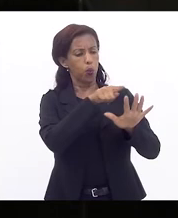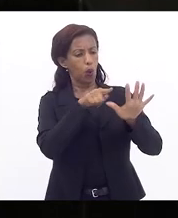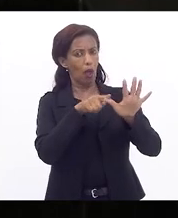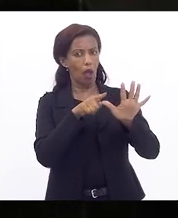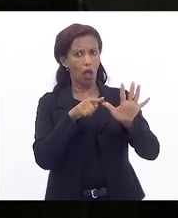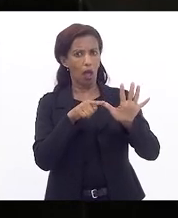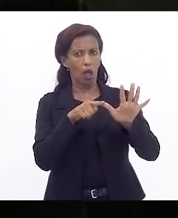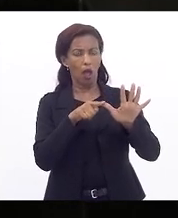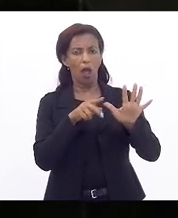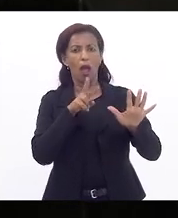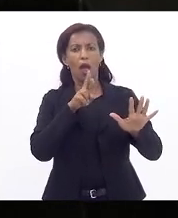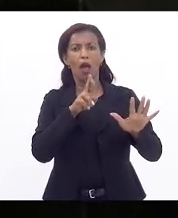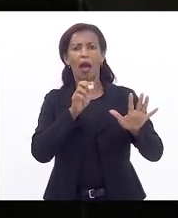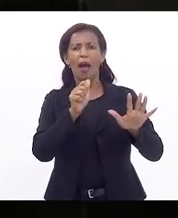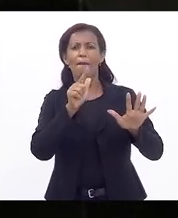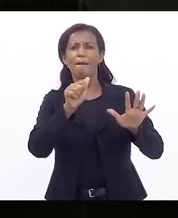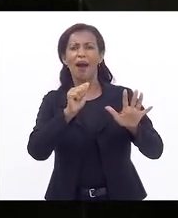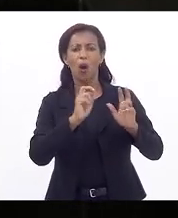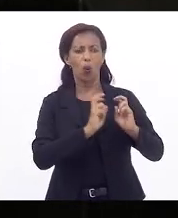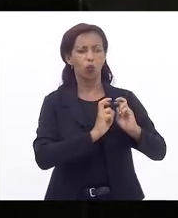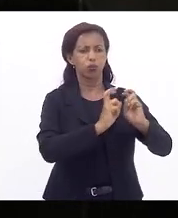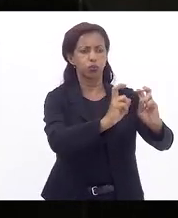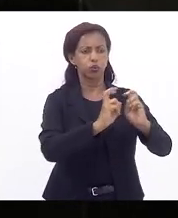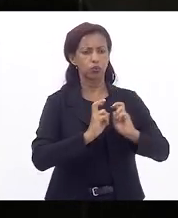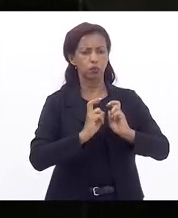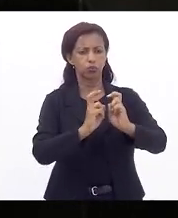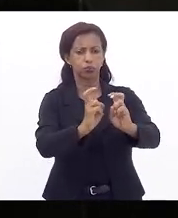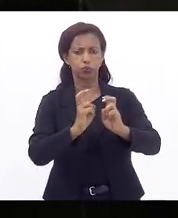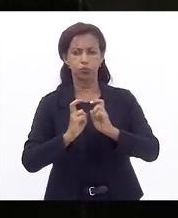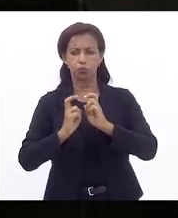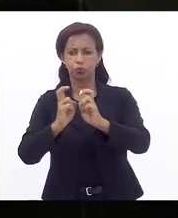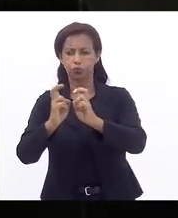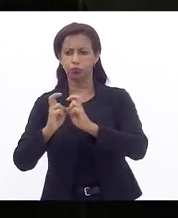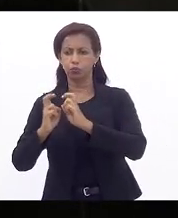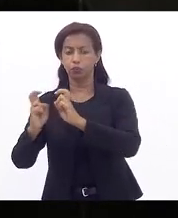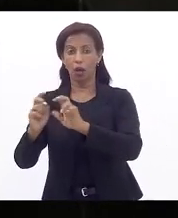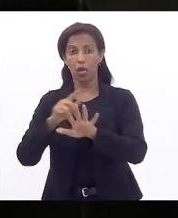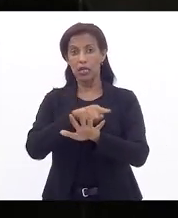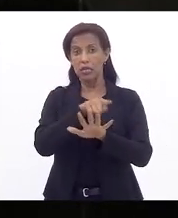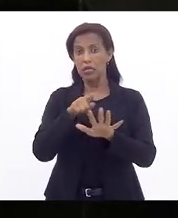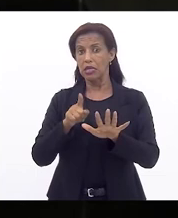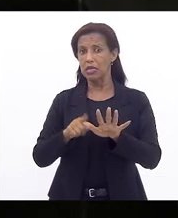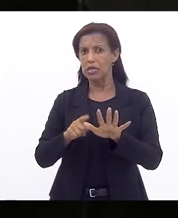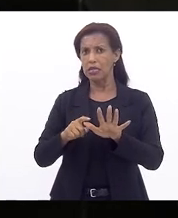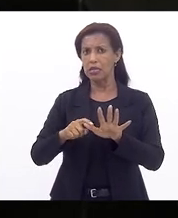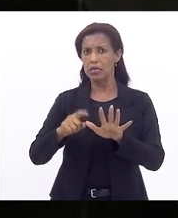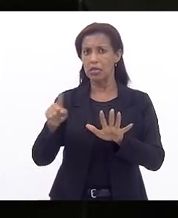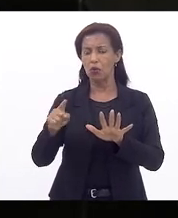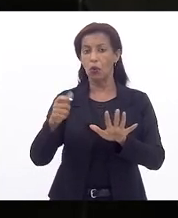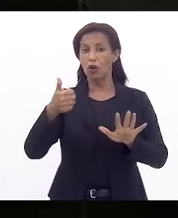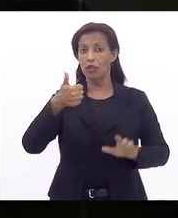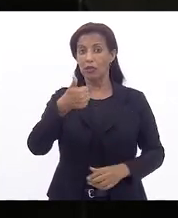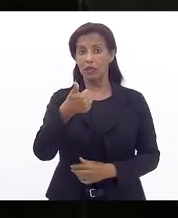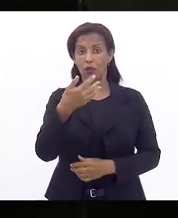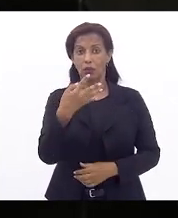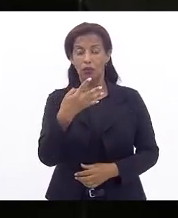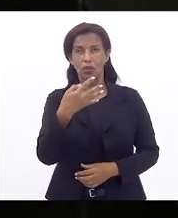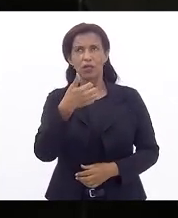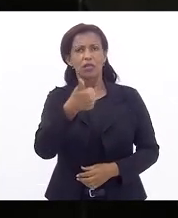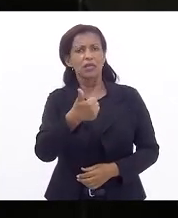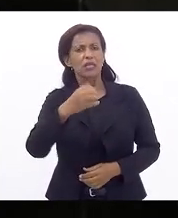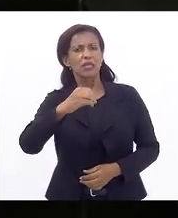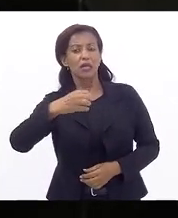ramais ferroviários no Rio de Janeiro, na região metropolitana do Rio de Janeiro. são 104 estações